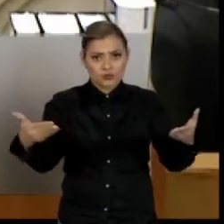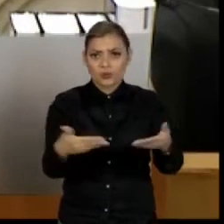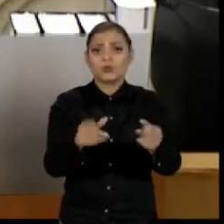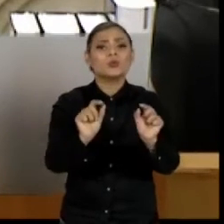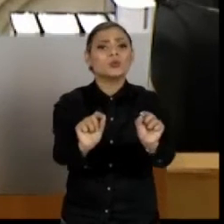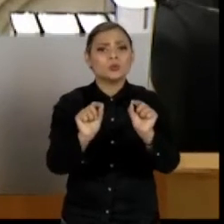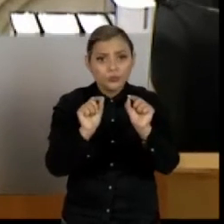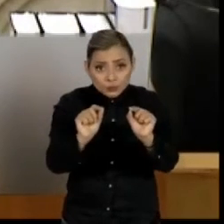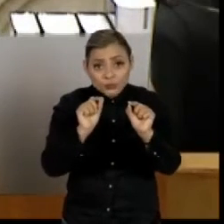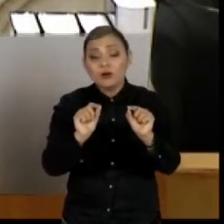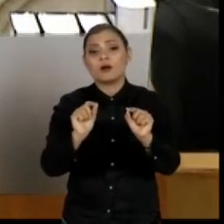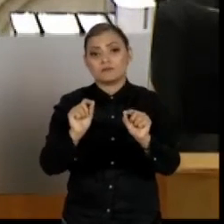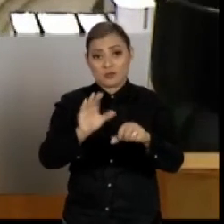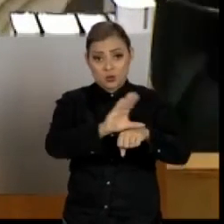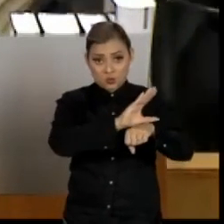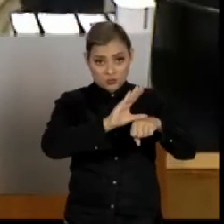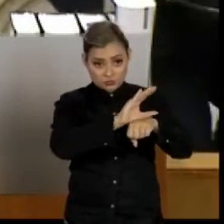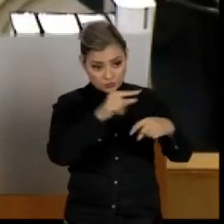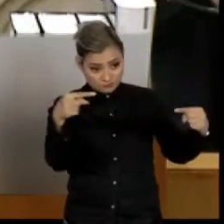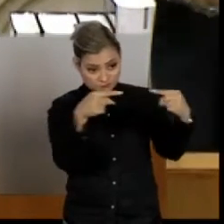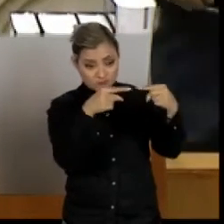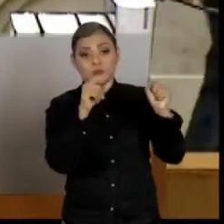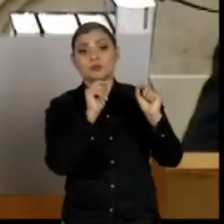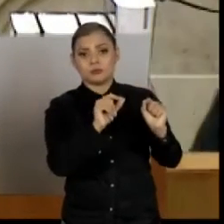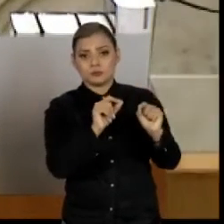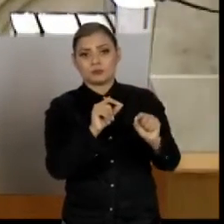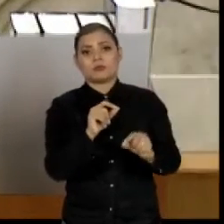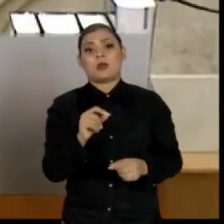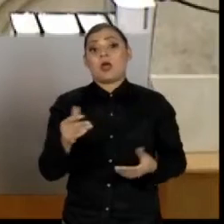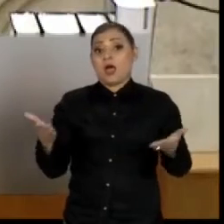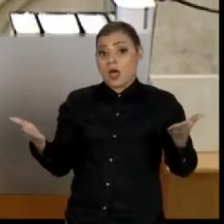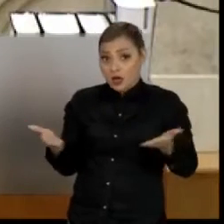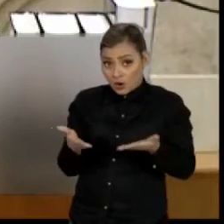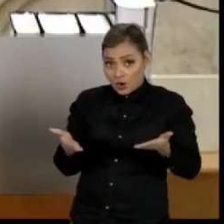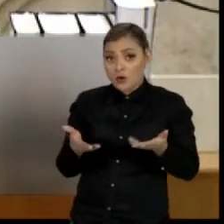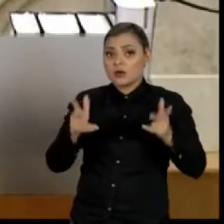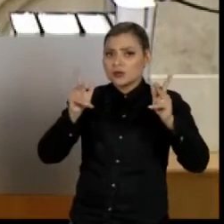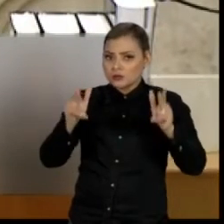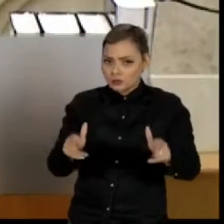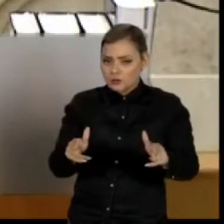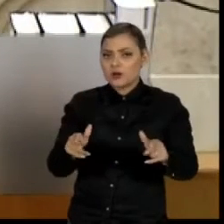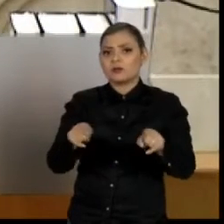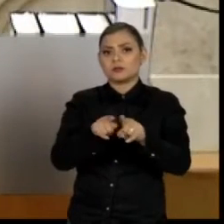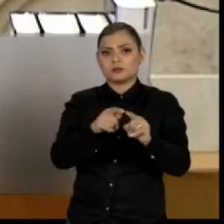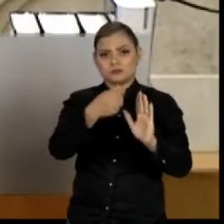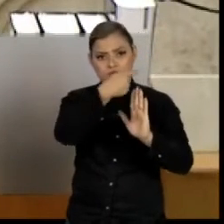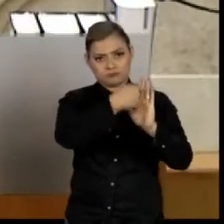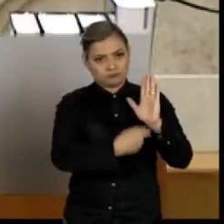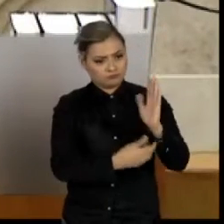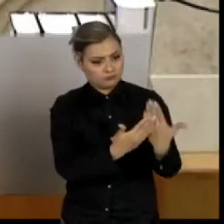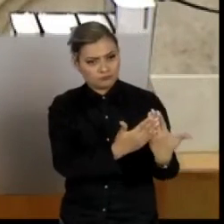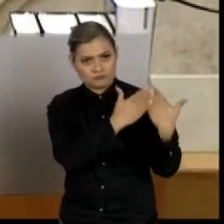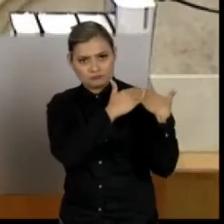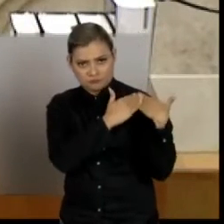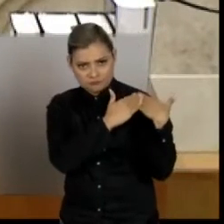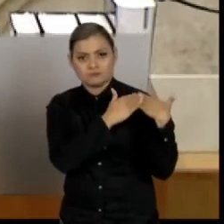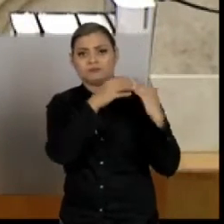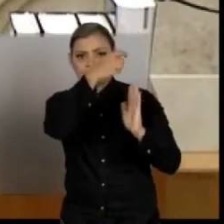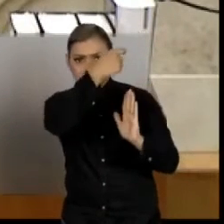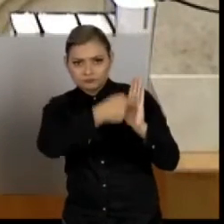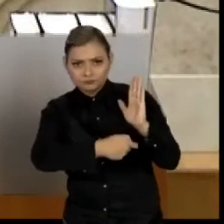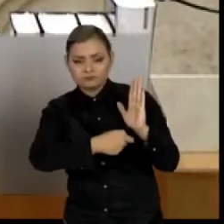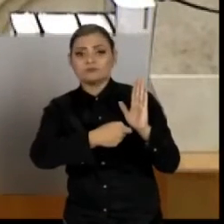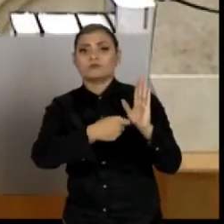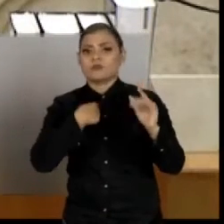ações diretas de constitucionalidade para, assim como o fez o relator, declarar a